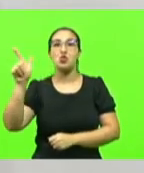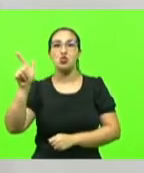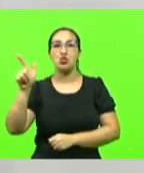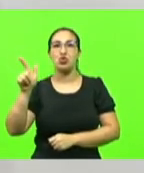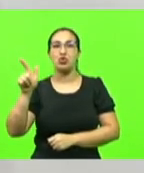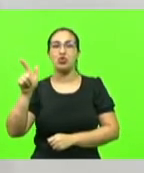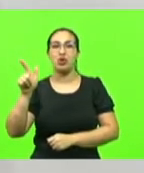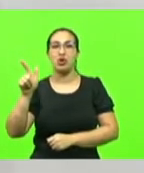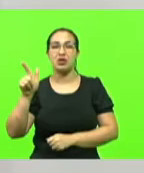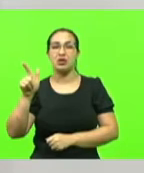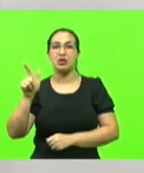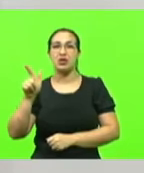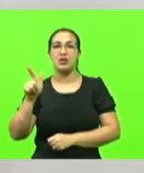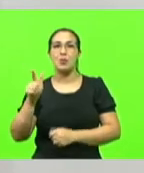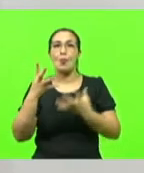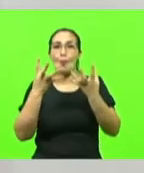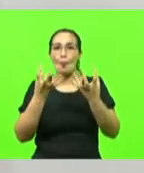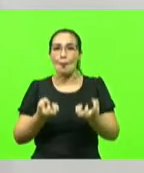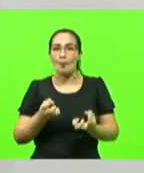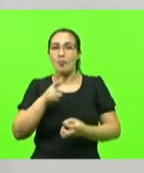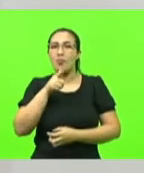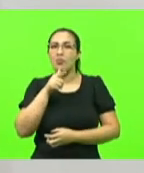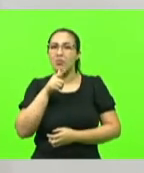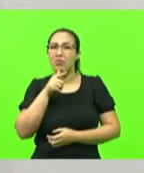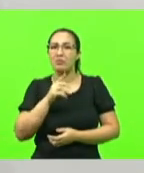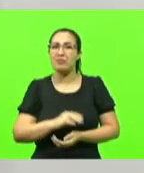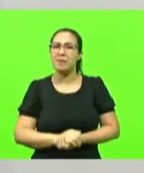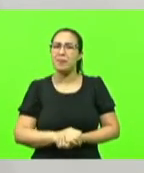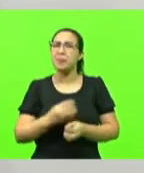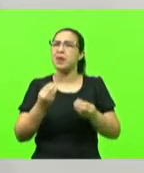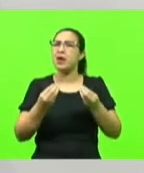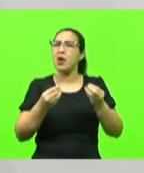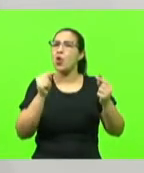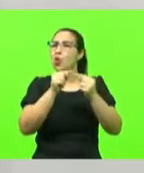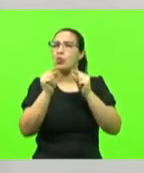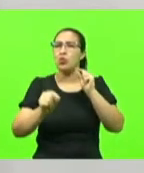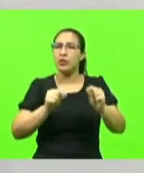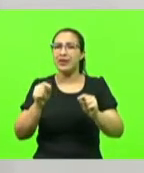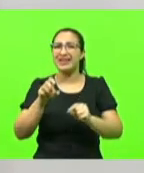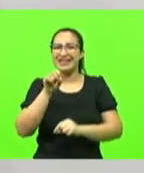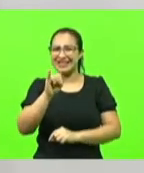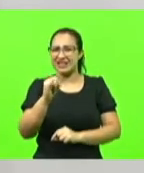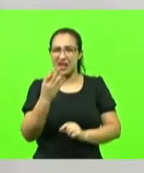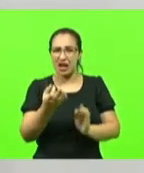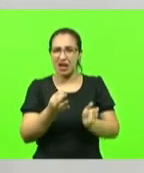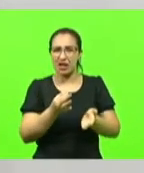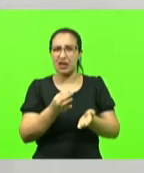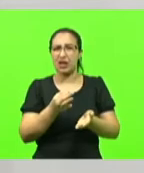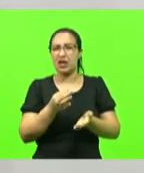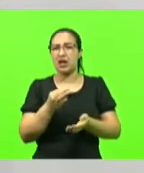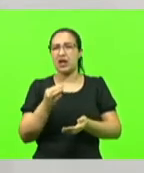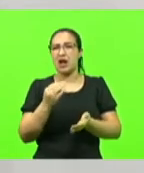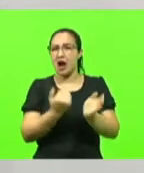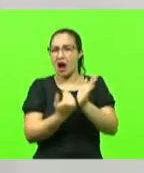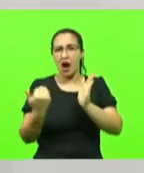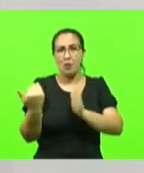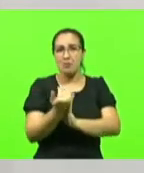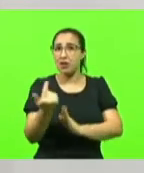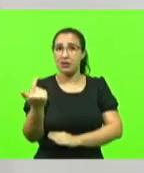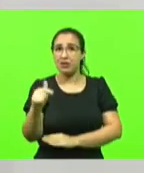escassez hídrica. Isso significa que essa taxa se não existisse a conta de luz seria